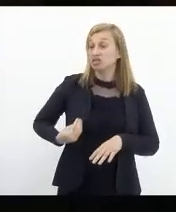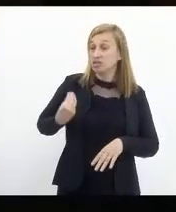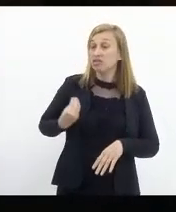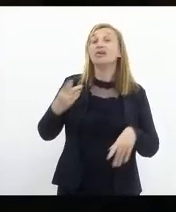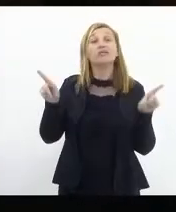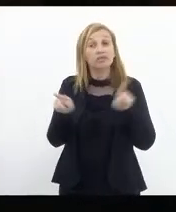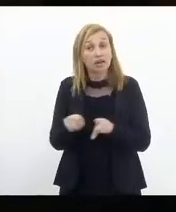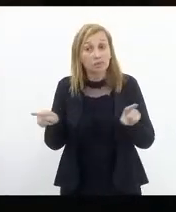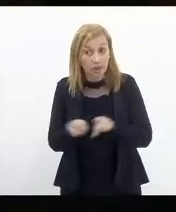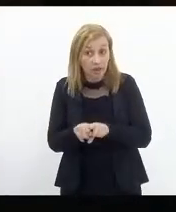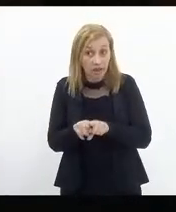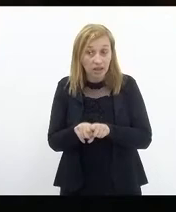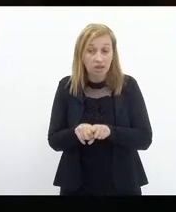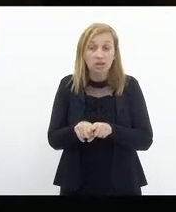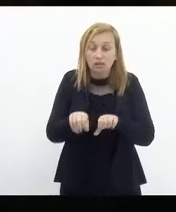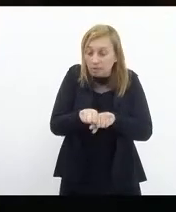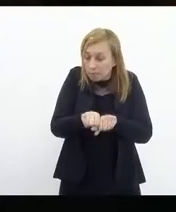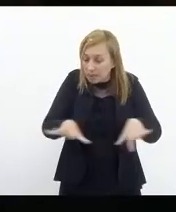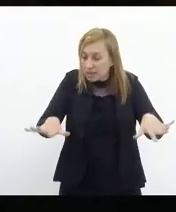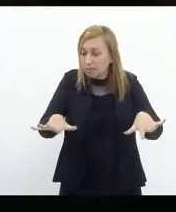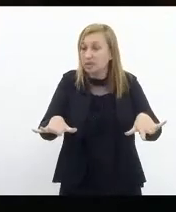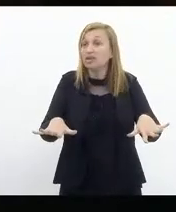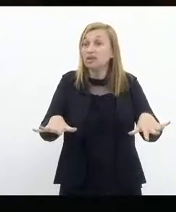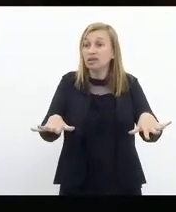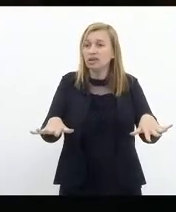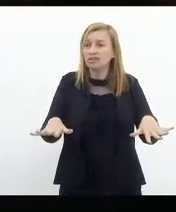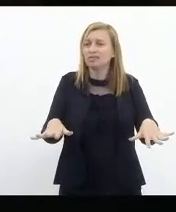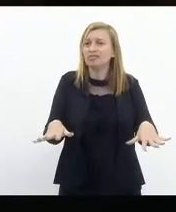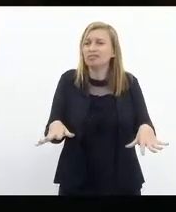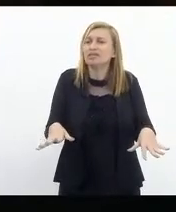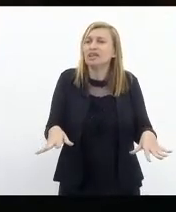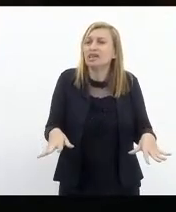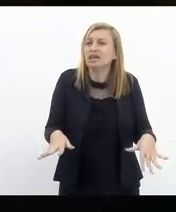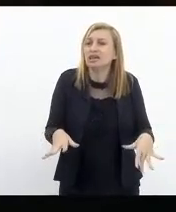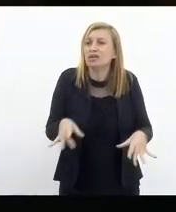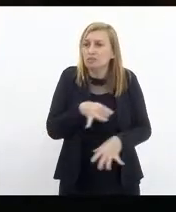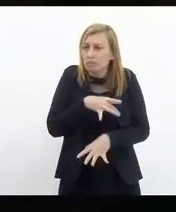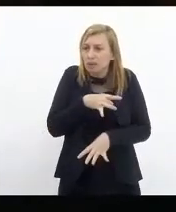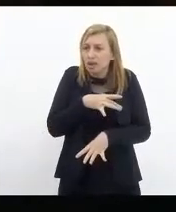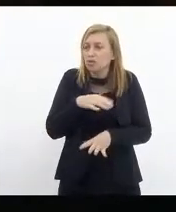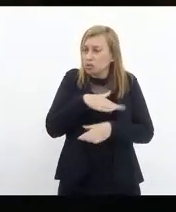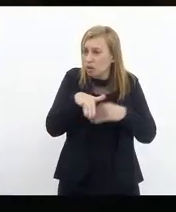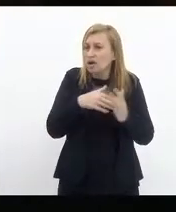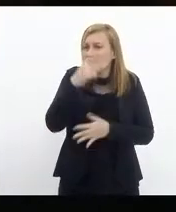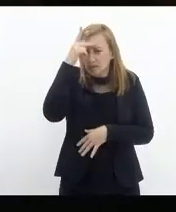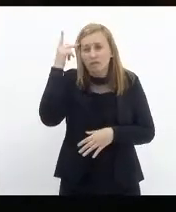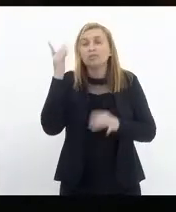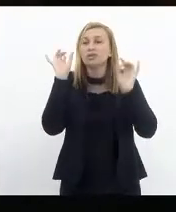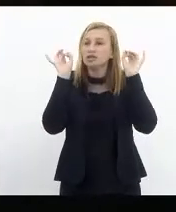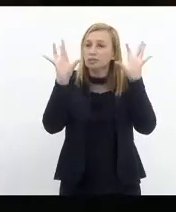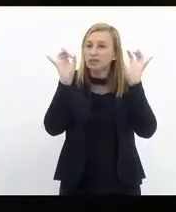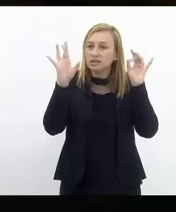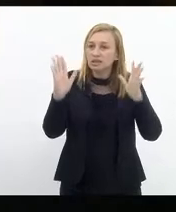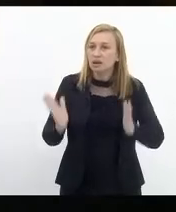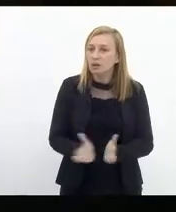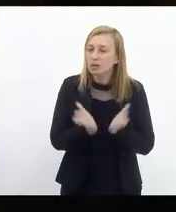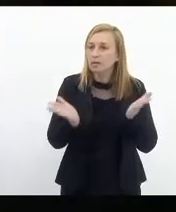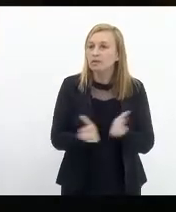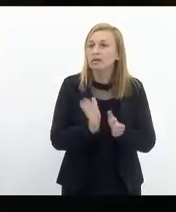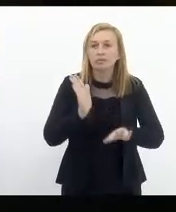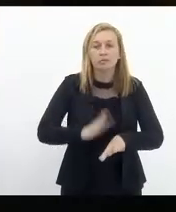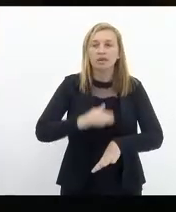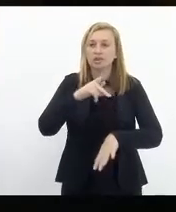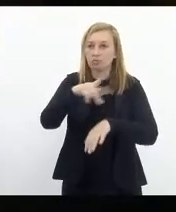também diante da pandemia que tem fragilizado todo o mundo, mas, em especial, os países mais pobres